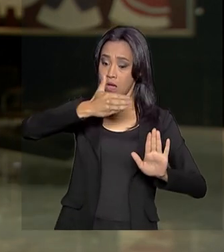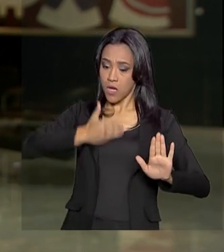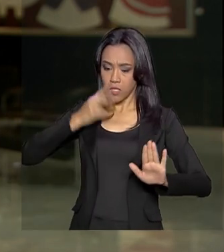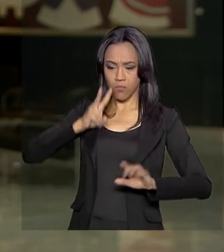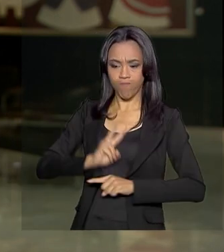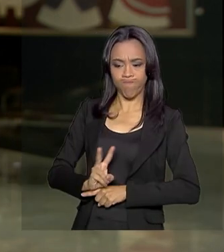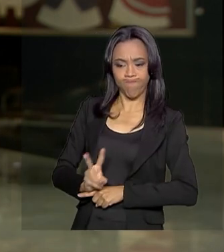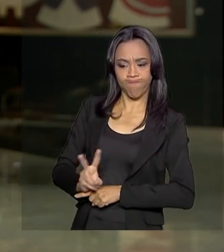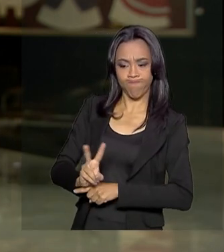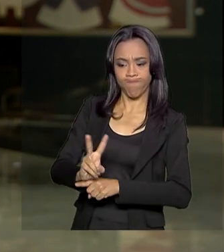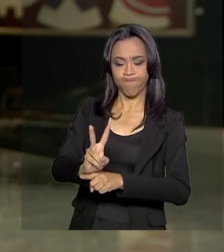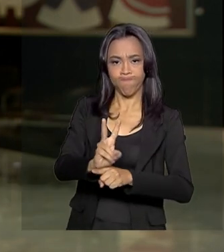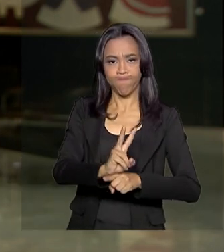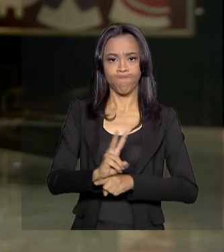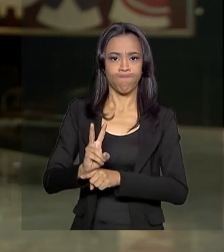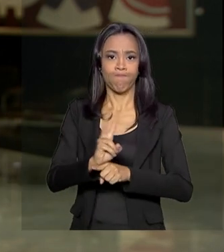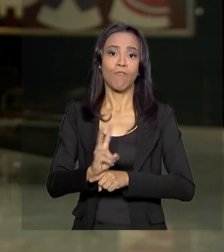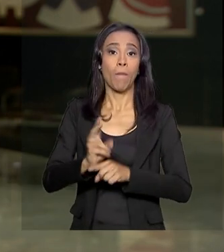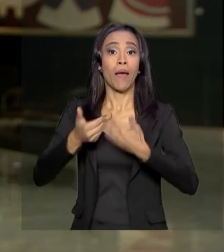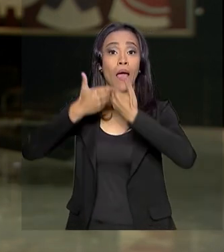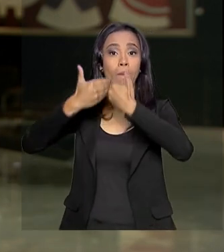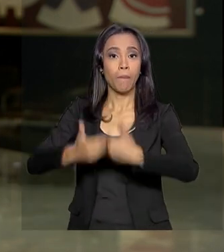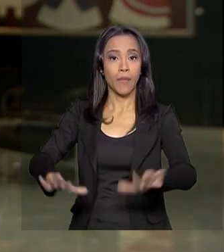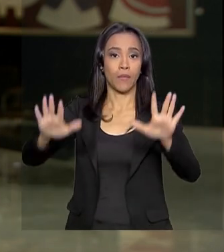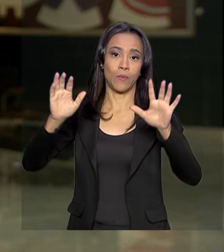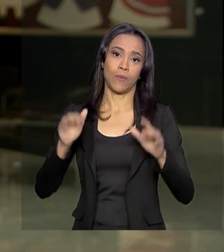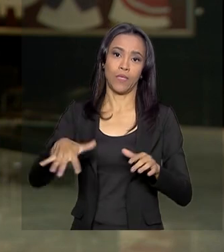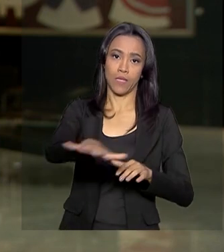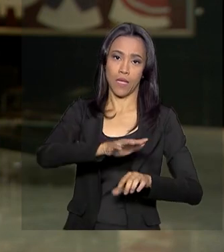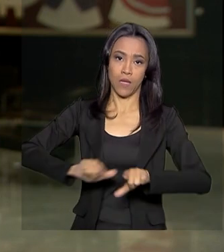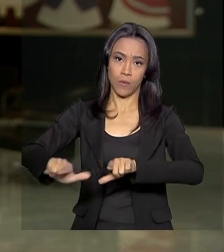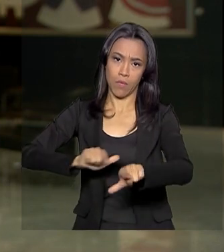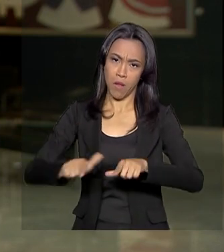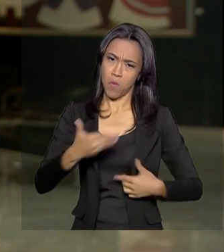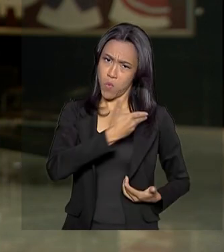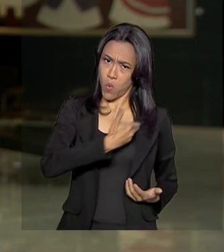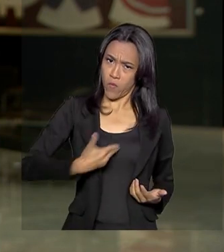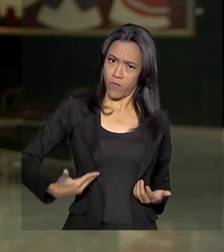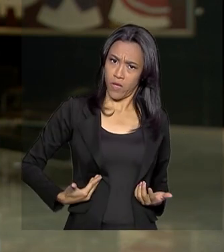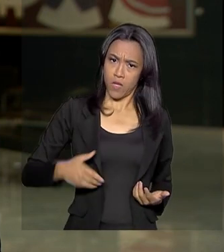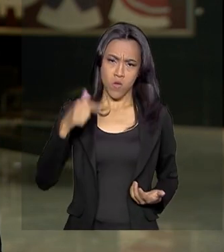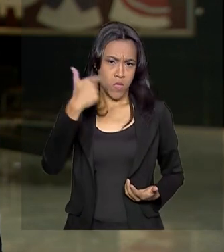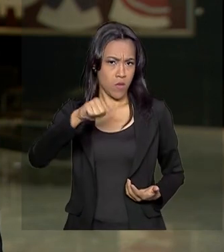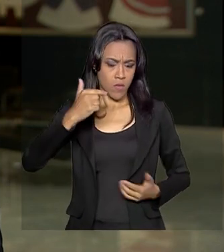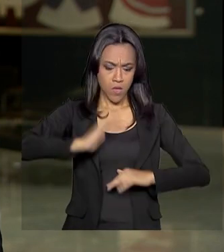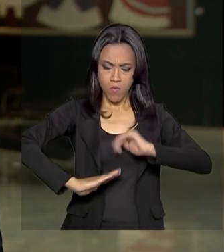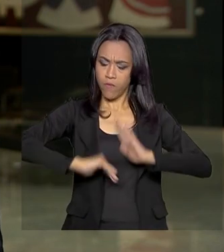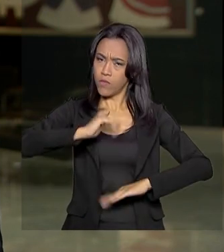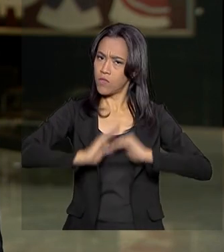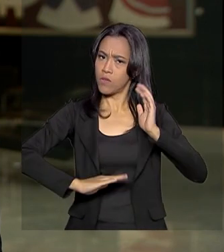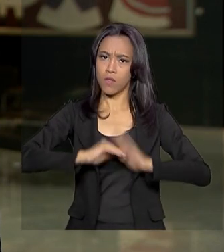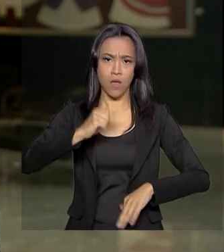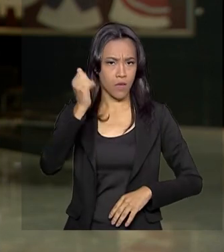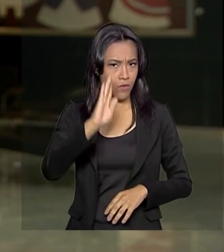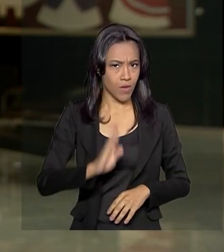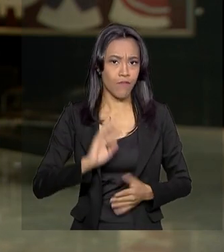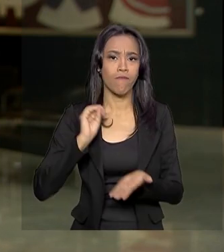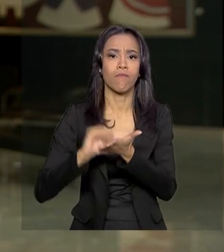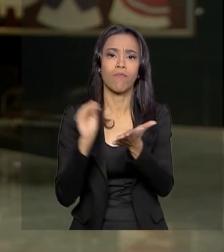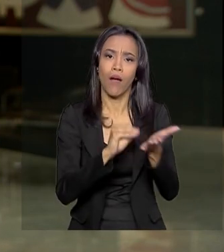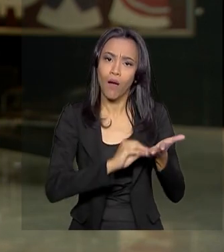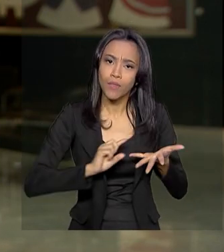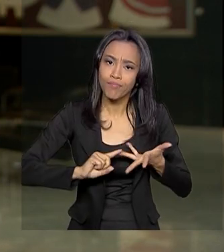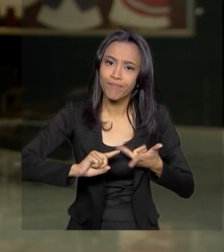fiscais do trabalho para abertura de negócios. Para o governo, não existem profissionais suficientes no país para essa